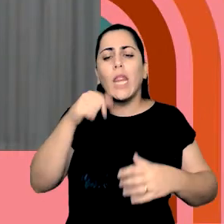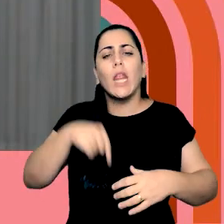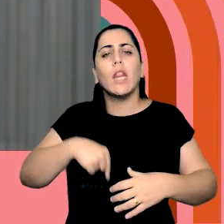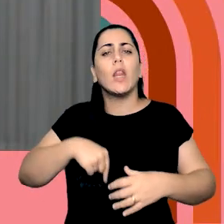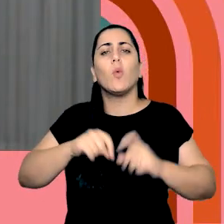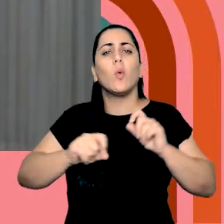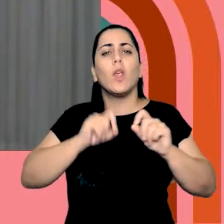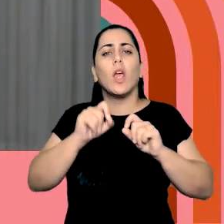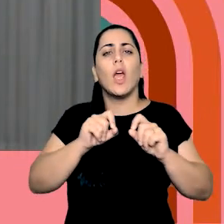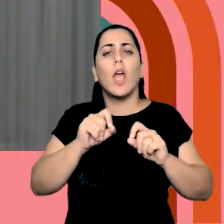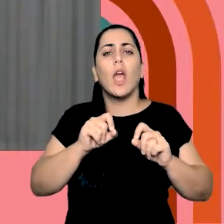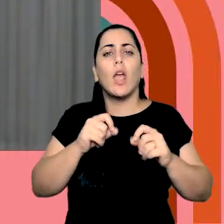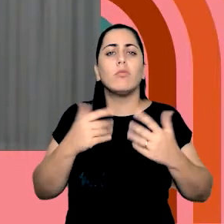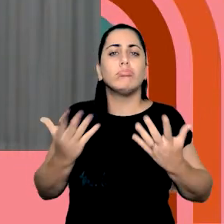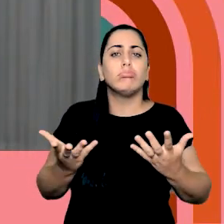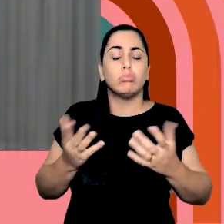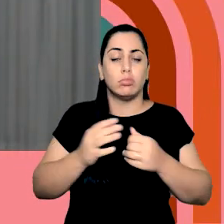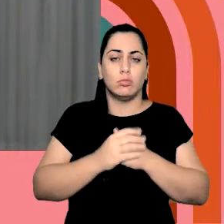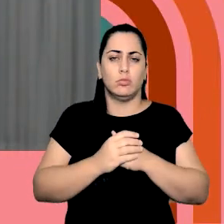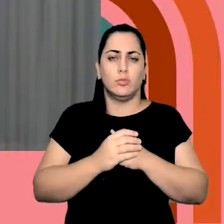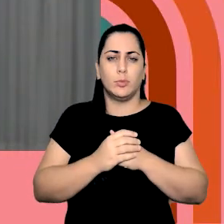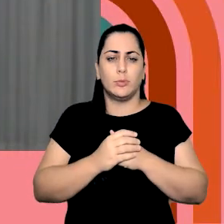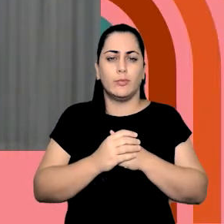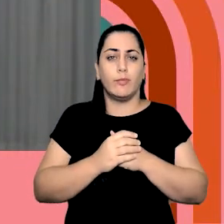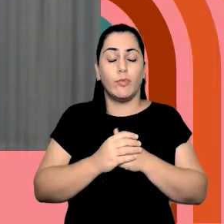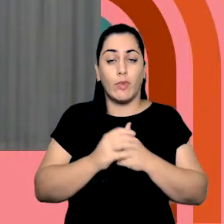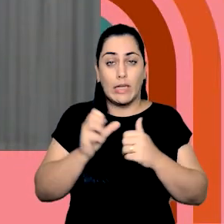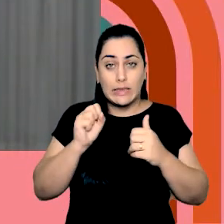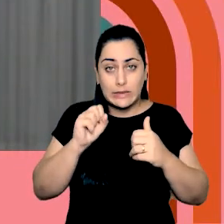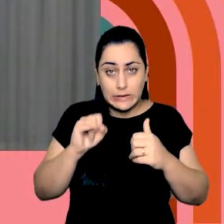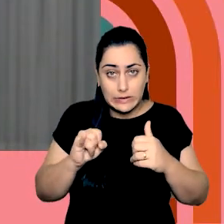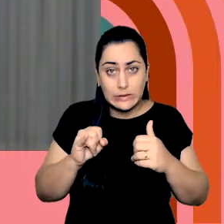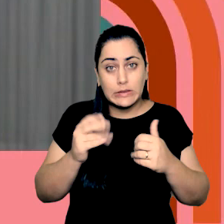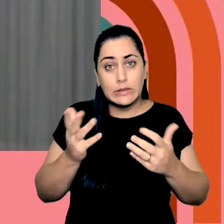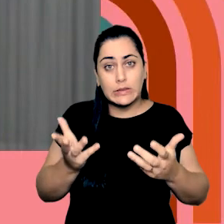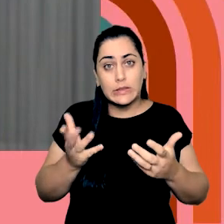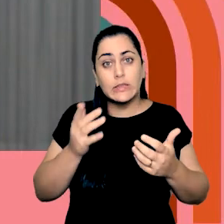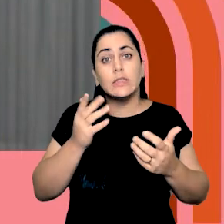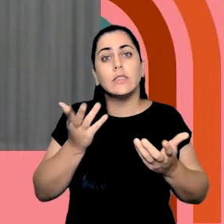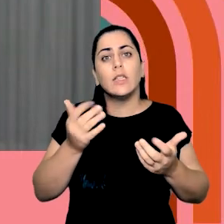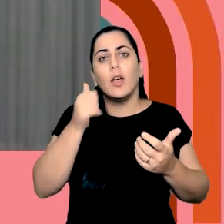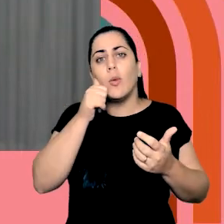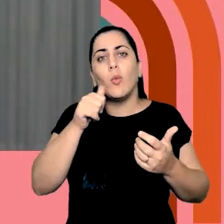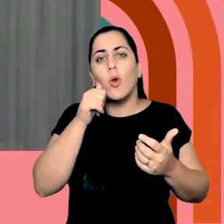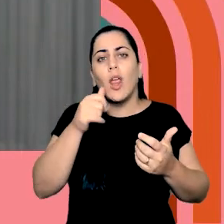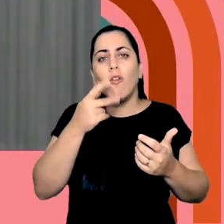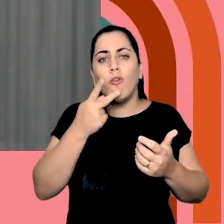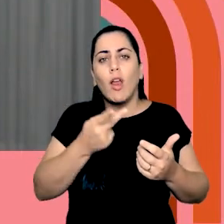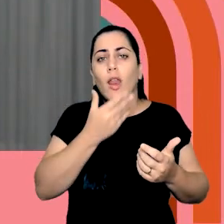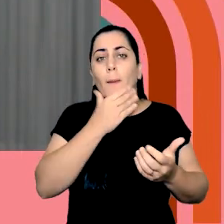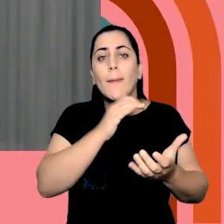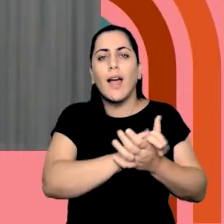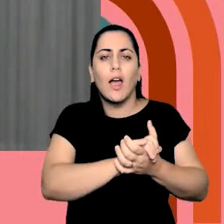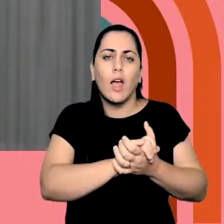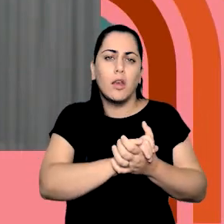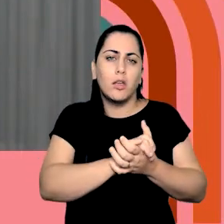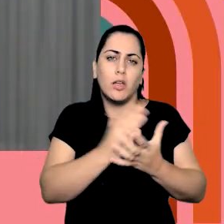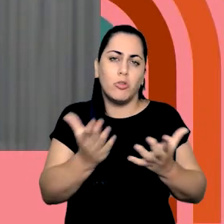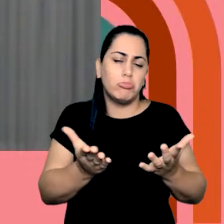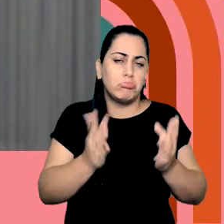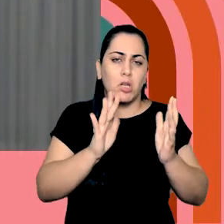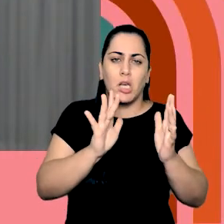a criança é menina ou menina. Se a gente, se essa mulher falar para o marido ou para o